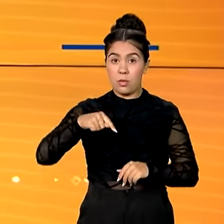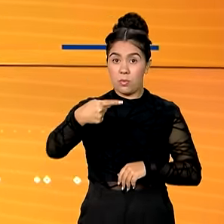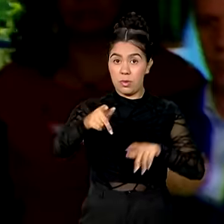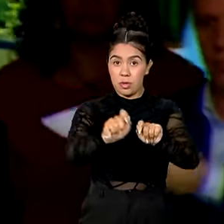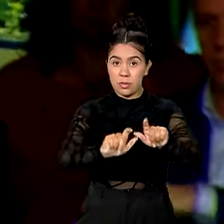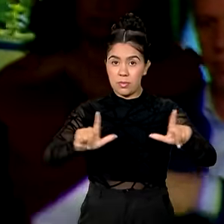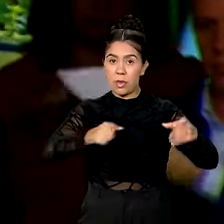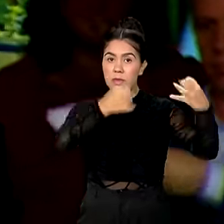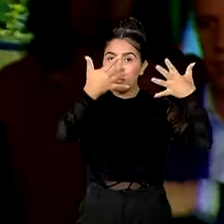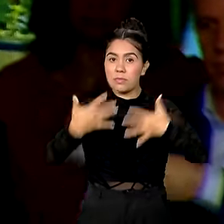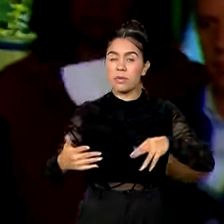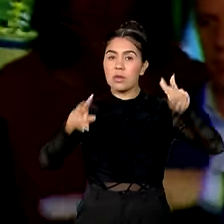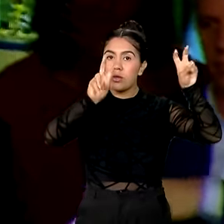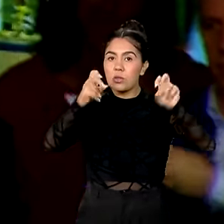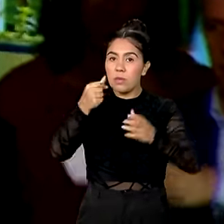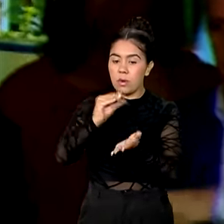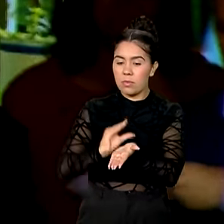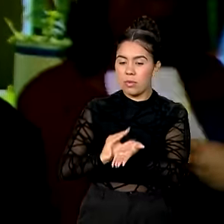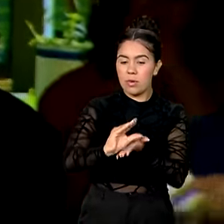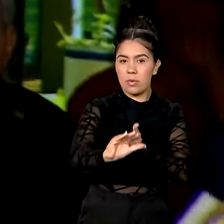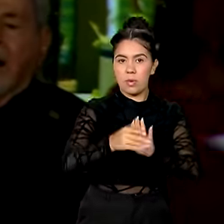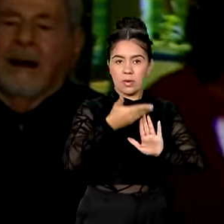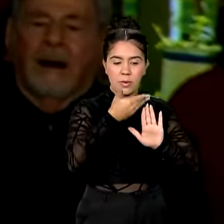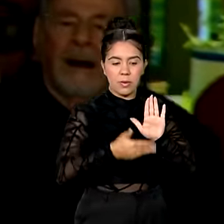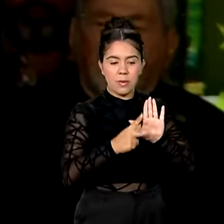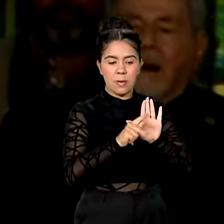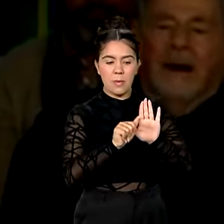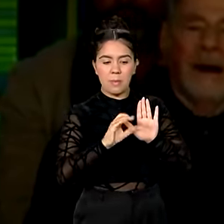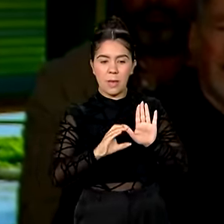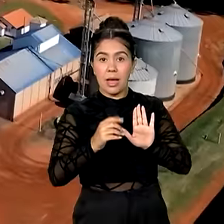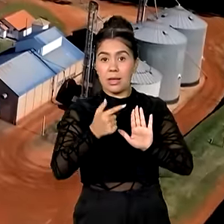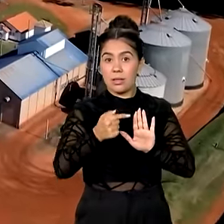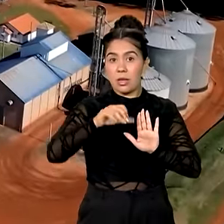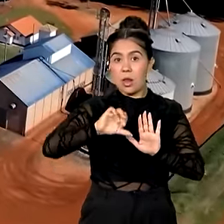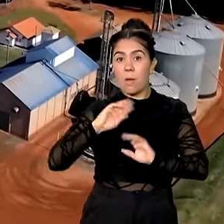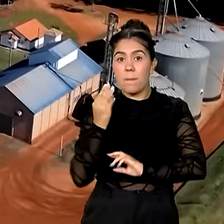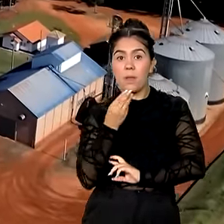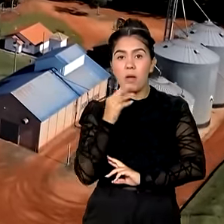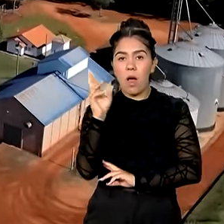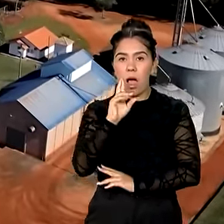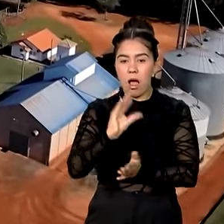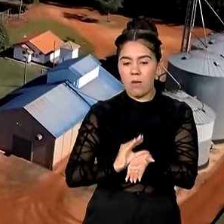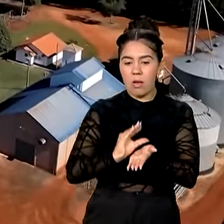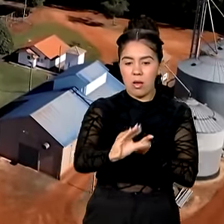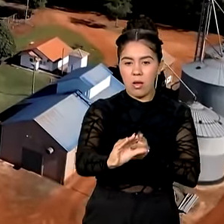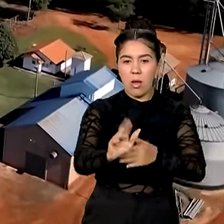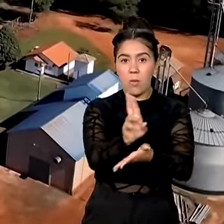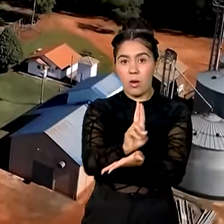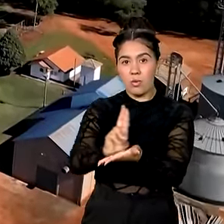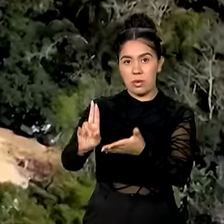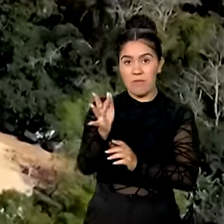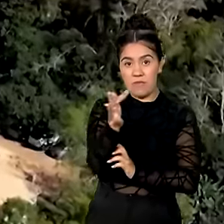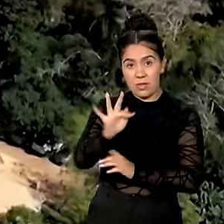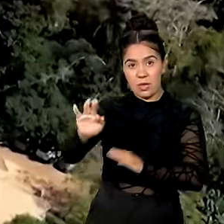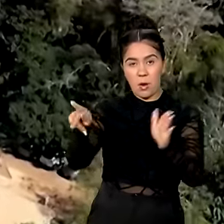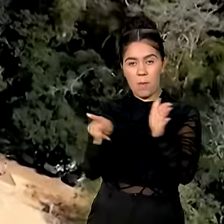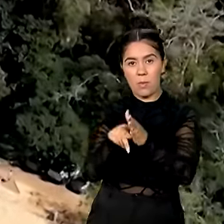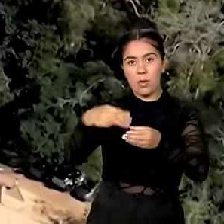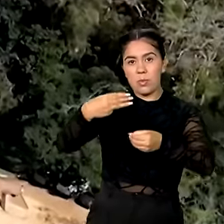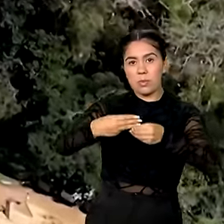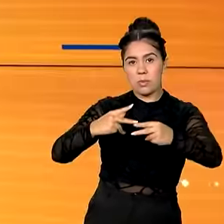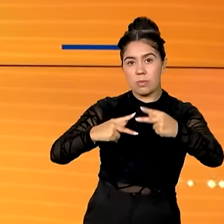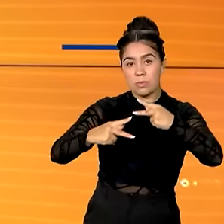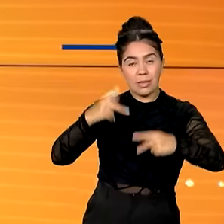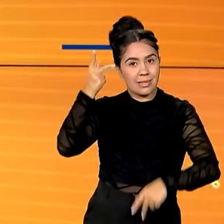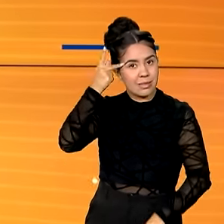seguir, investimentos do novo FAC. 79 milhões de reais são destinados para a Universidade Federal de São Carlos, em